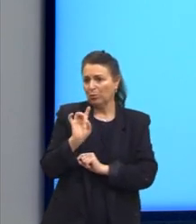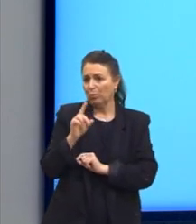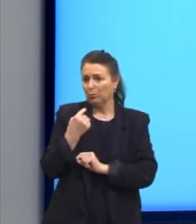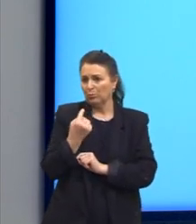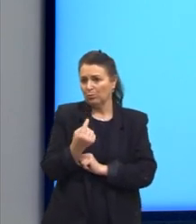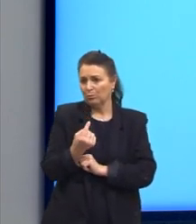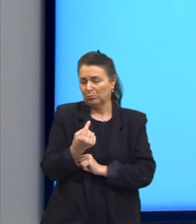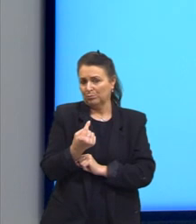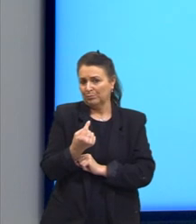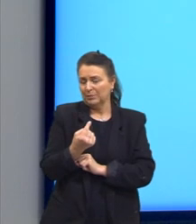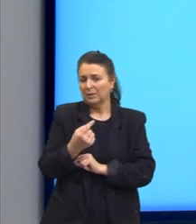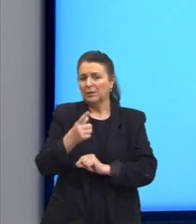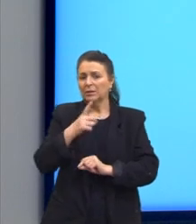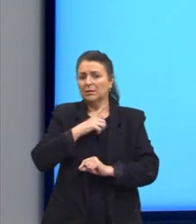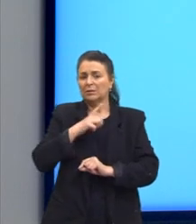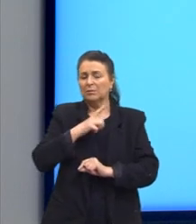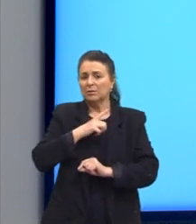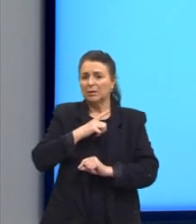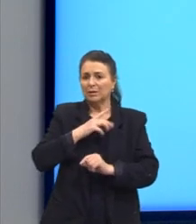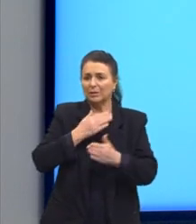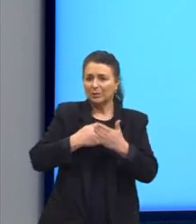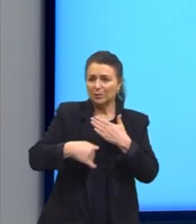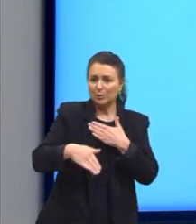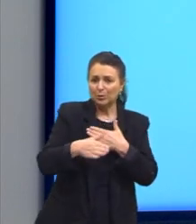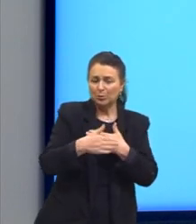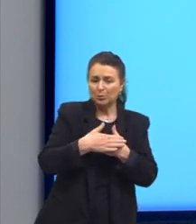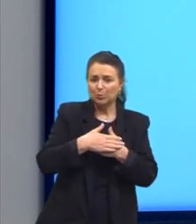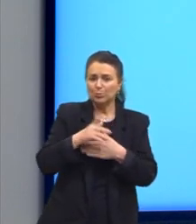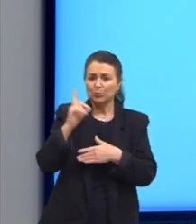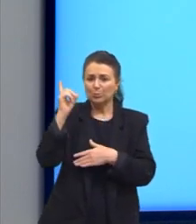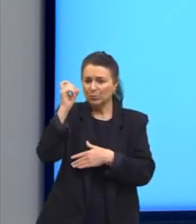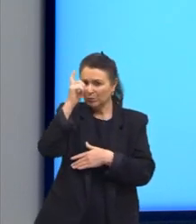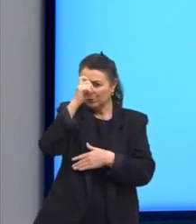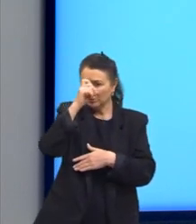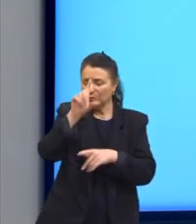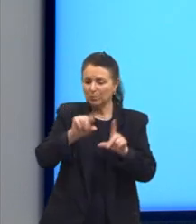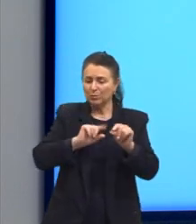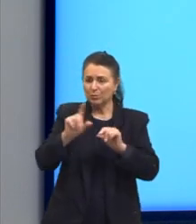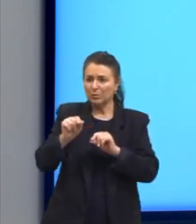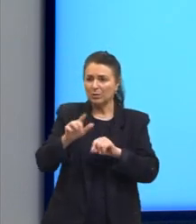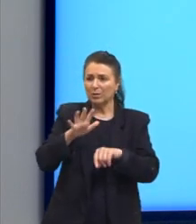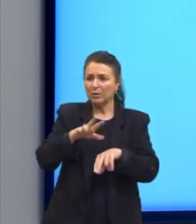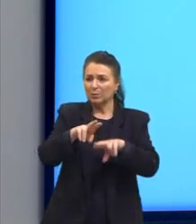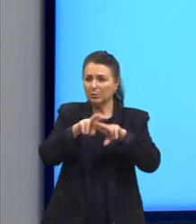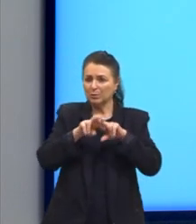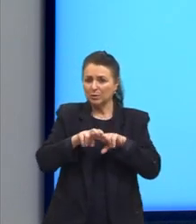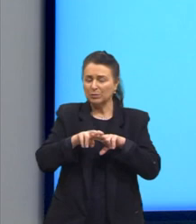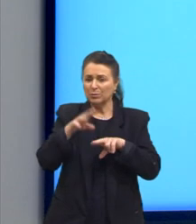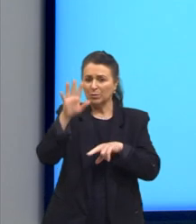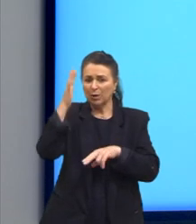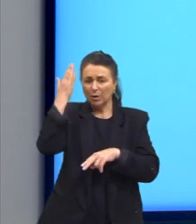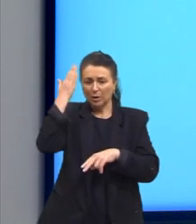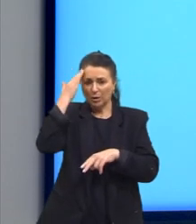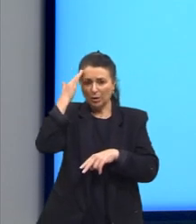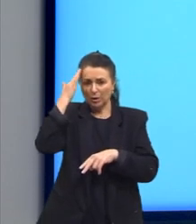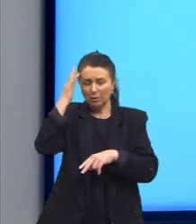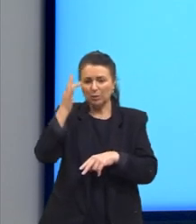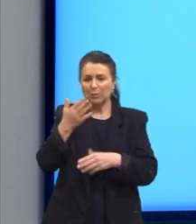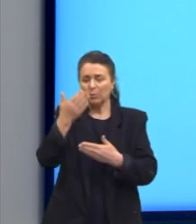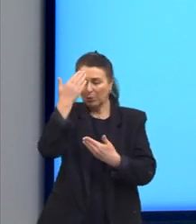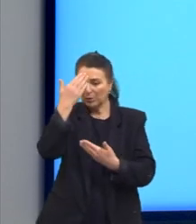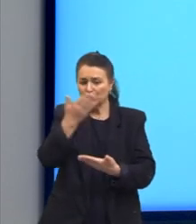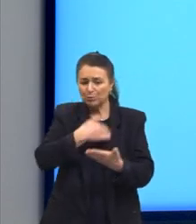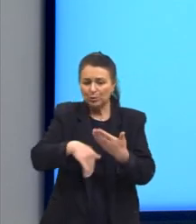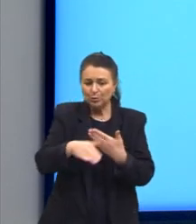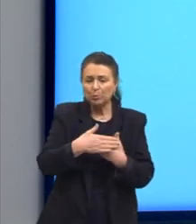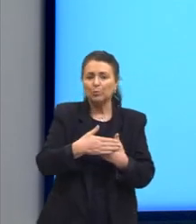dois, três. Quando eu vi, eu já coloquei todos. E por isso, às vezes, a gente tem que correr um pouquinho, mas é que eu acredito que todos são muito importantes para essa base